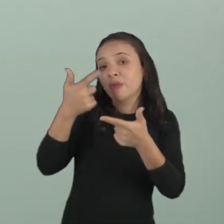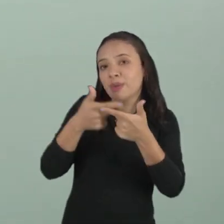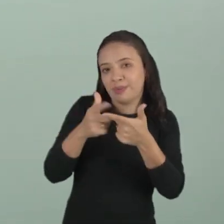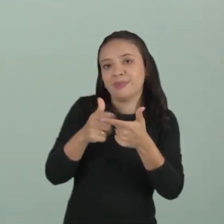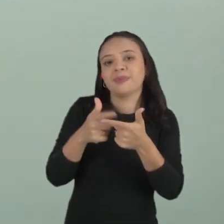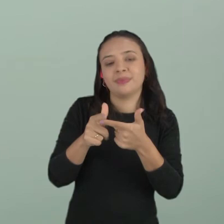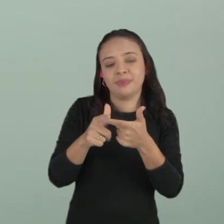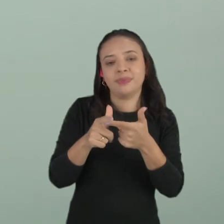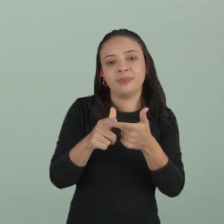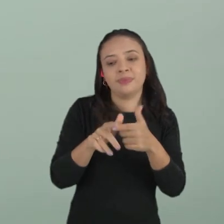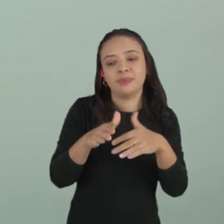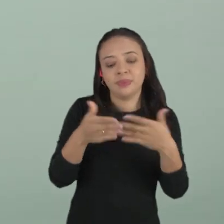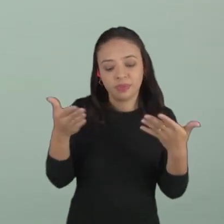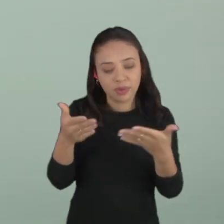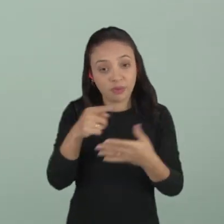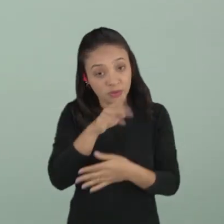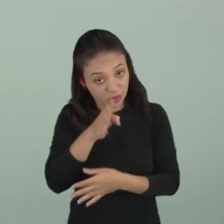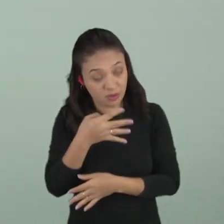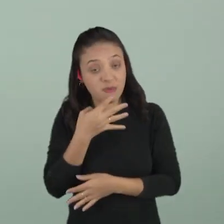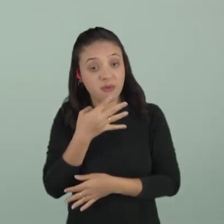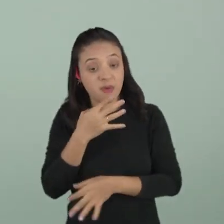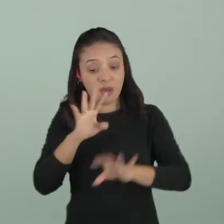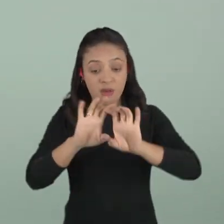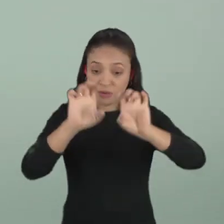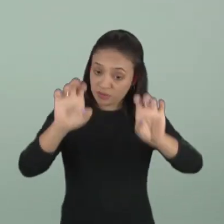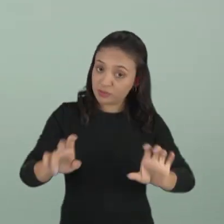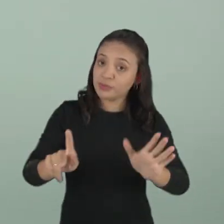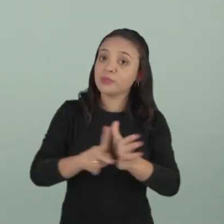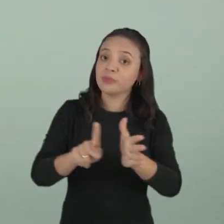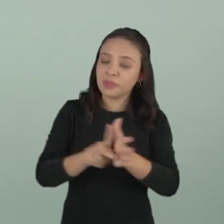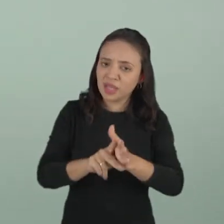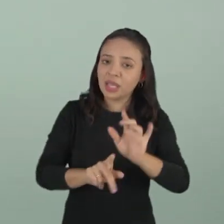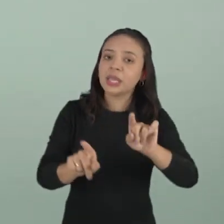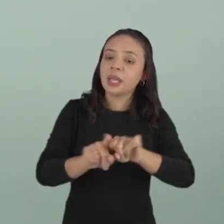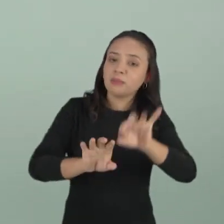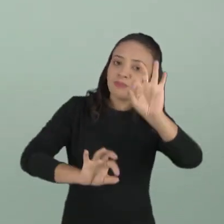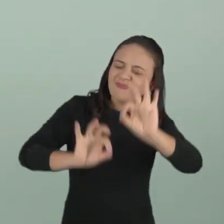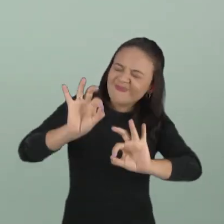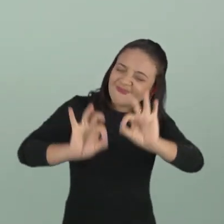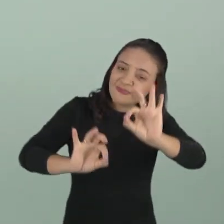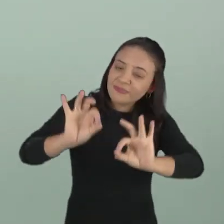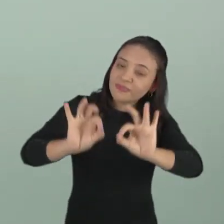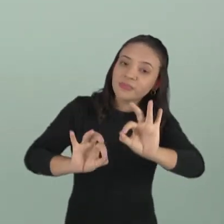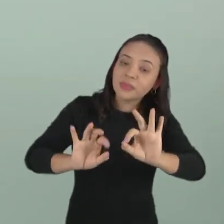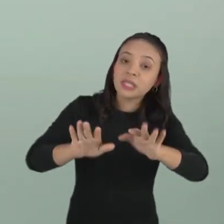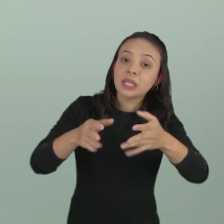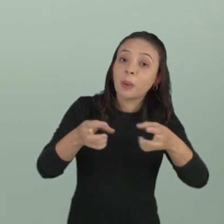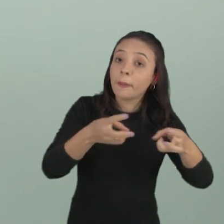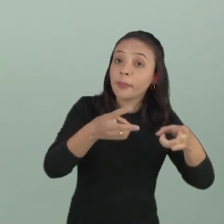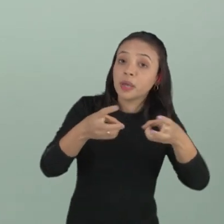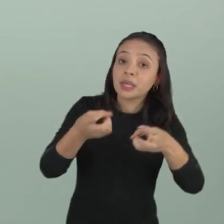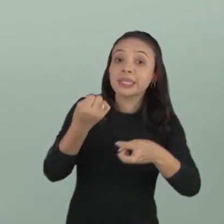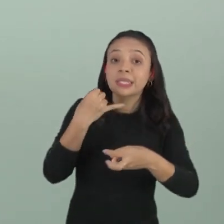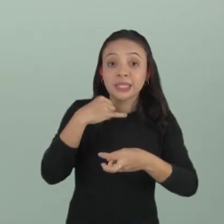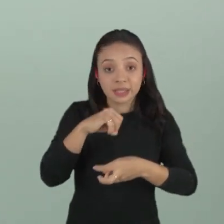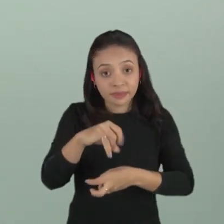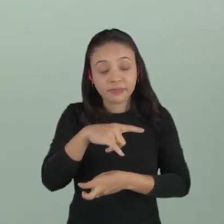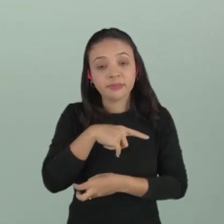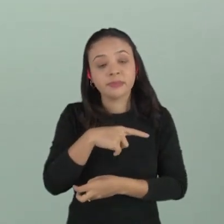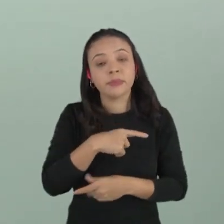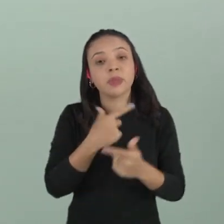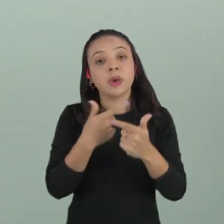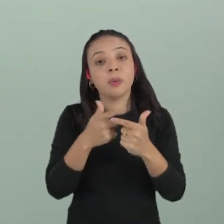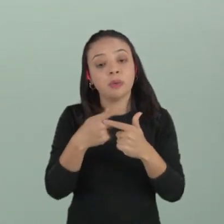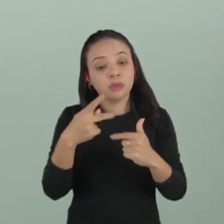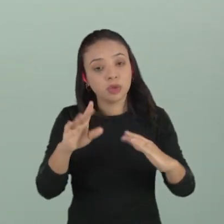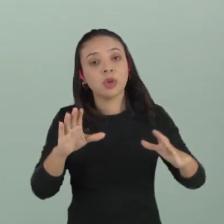solucionado. E agora você já conhece a estrutura, já conhece a organização, então verifique se você tem um